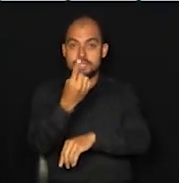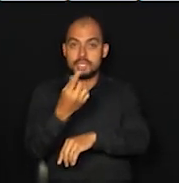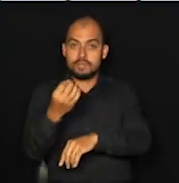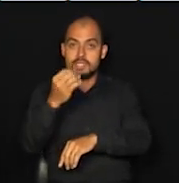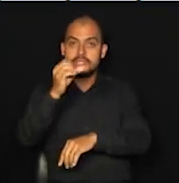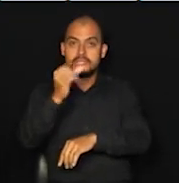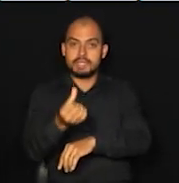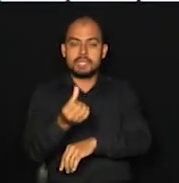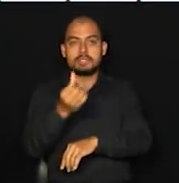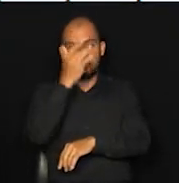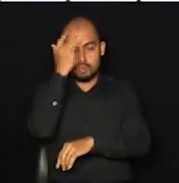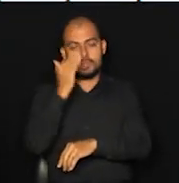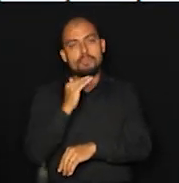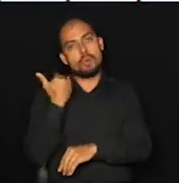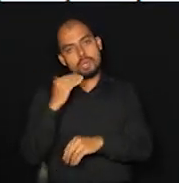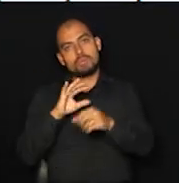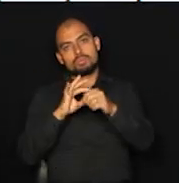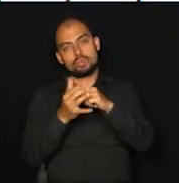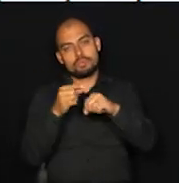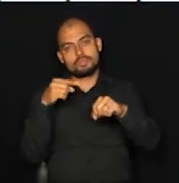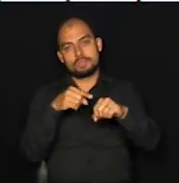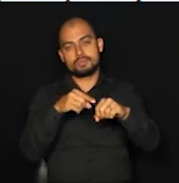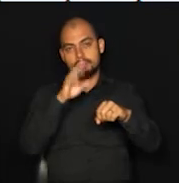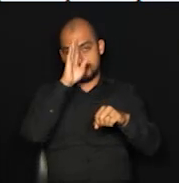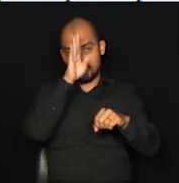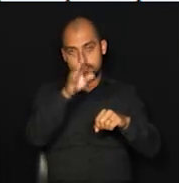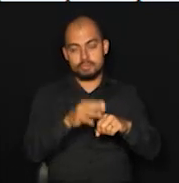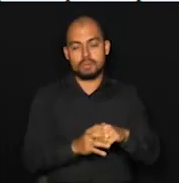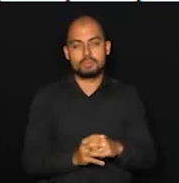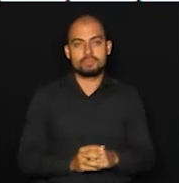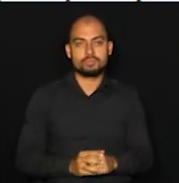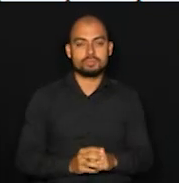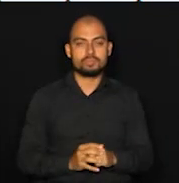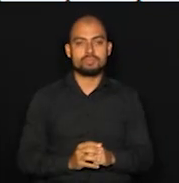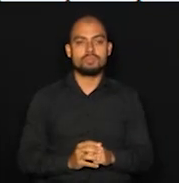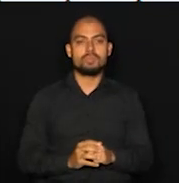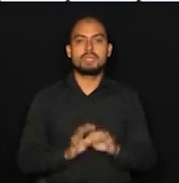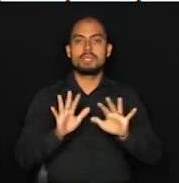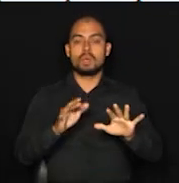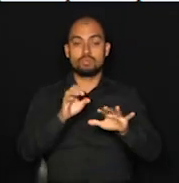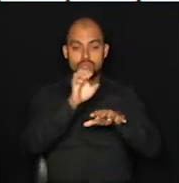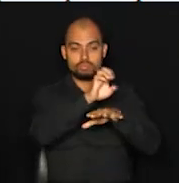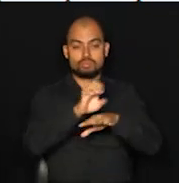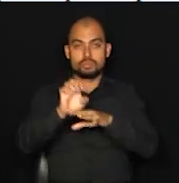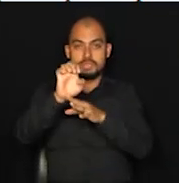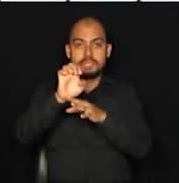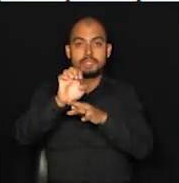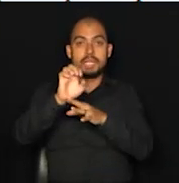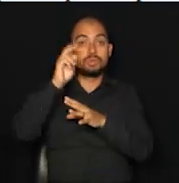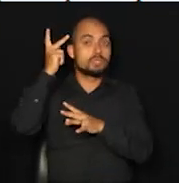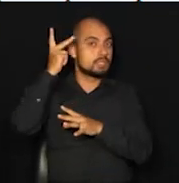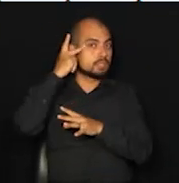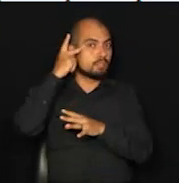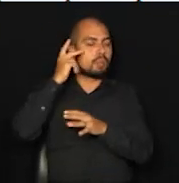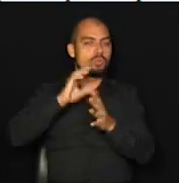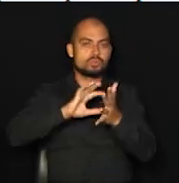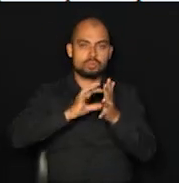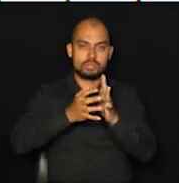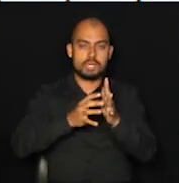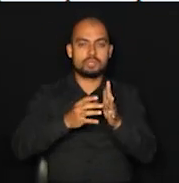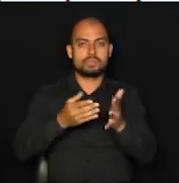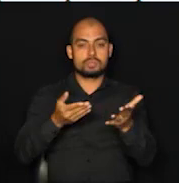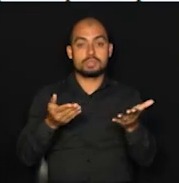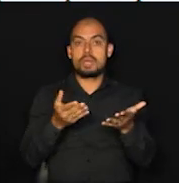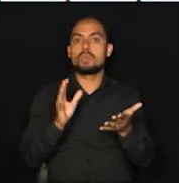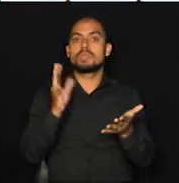já morreram devido ao coronavírus, dados até o dia 4. No estado de São Paulo, esses dados foram atualizados na